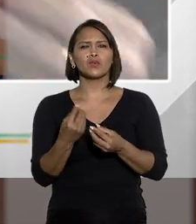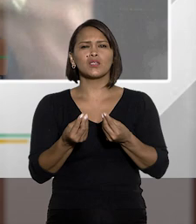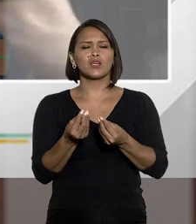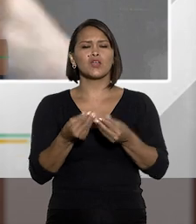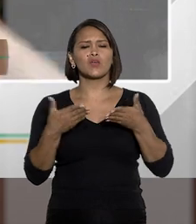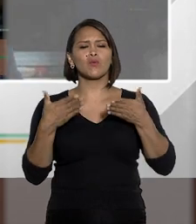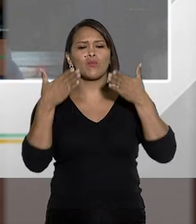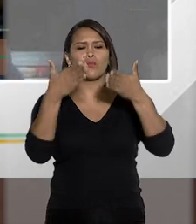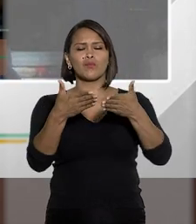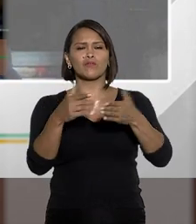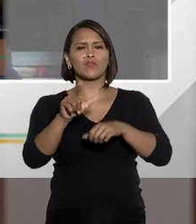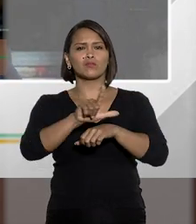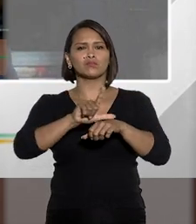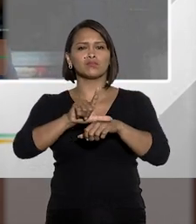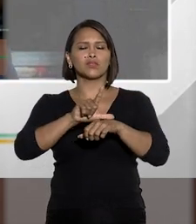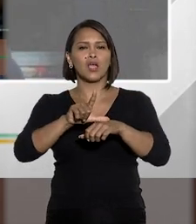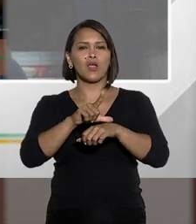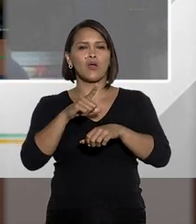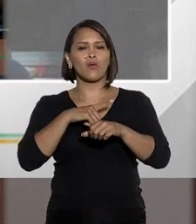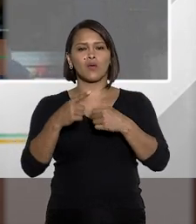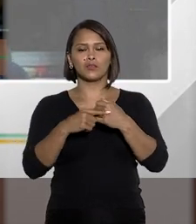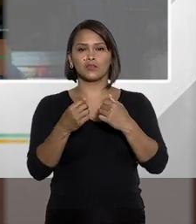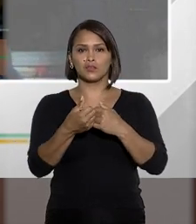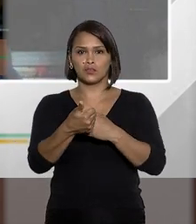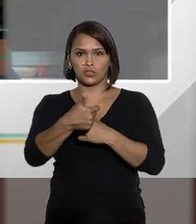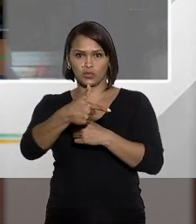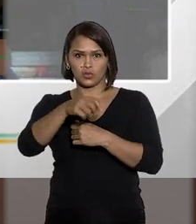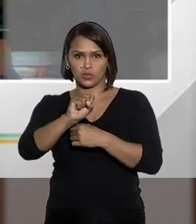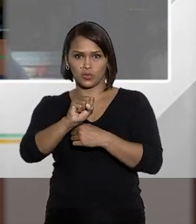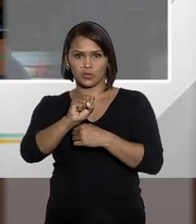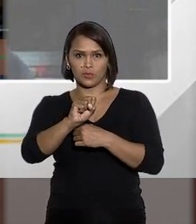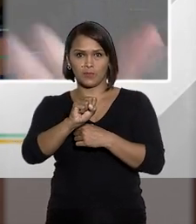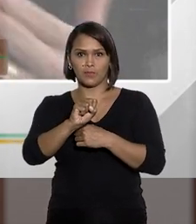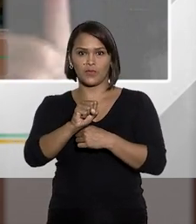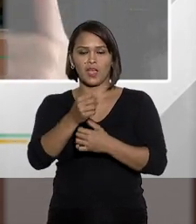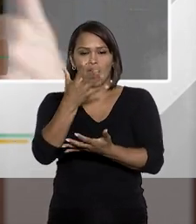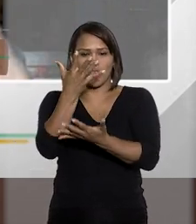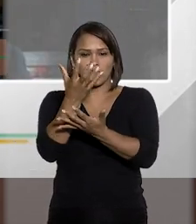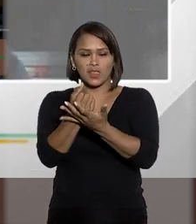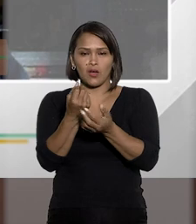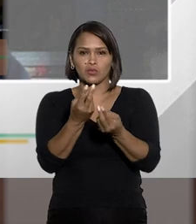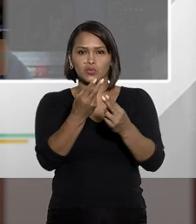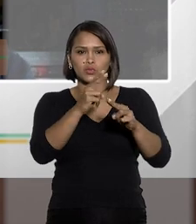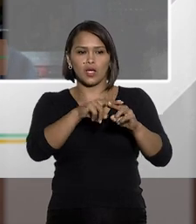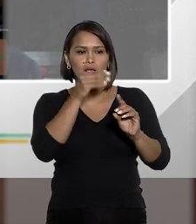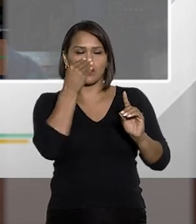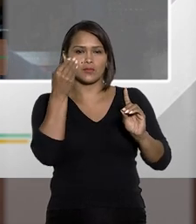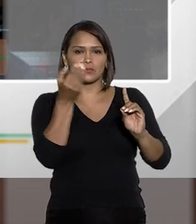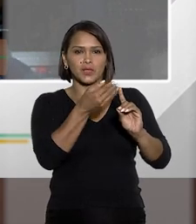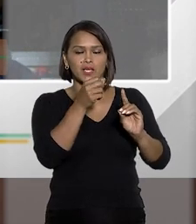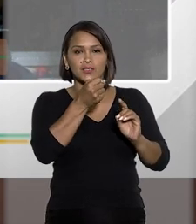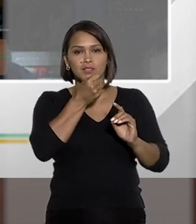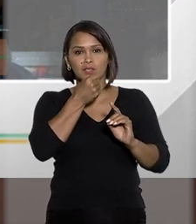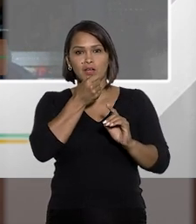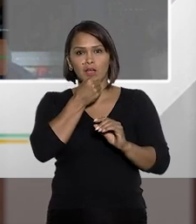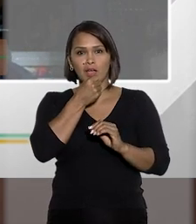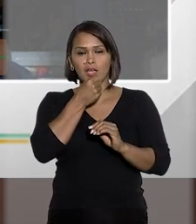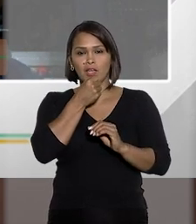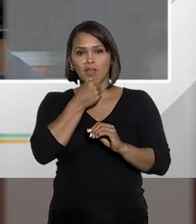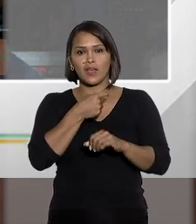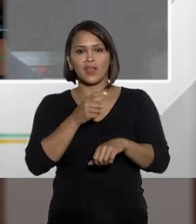Porque qual é o objetivo do legislador quando cria o artigo 18? É não colher o preso no ato do seu